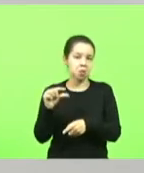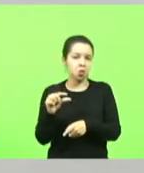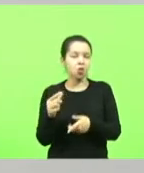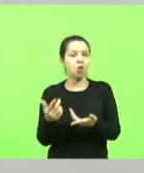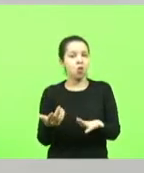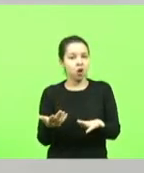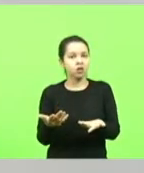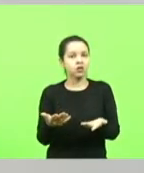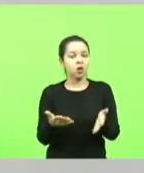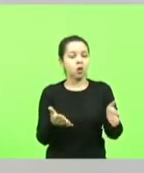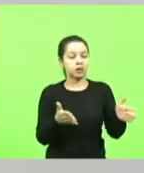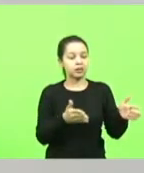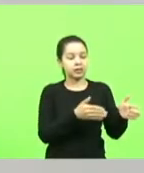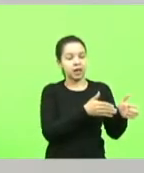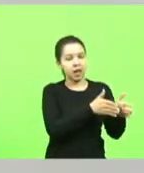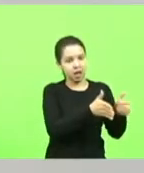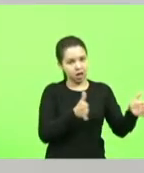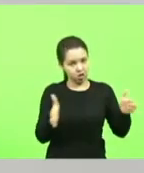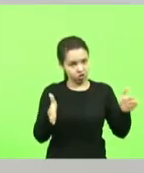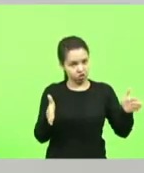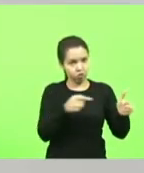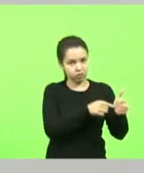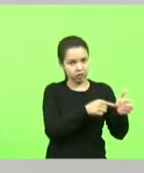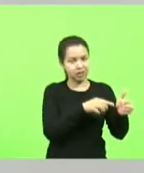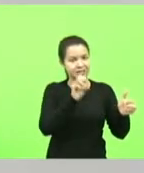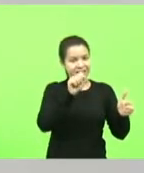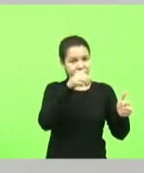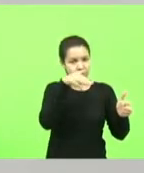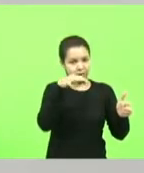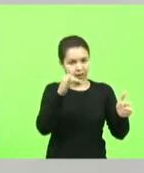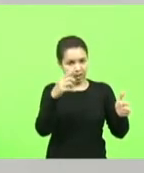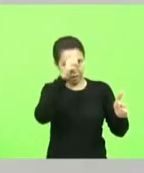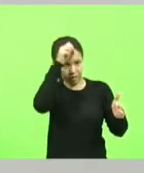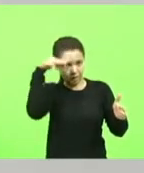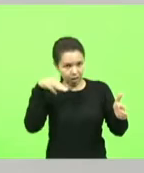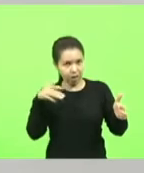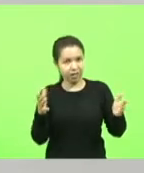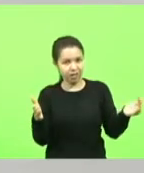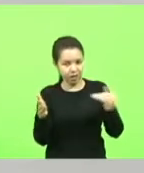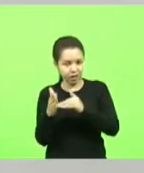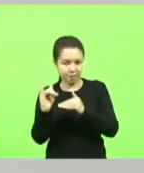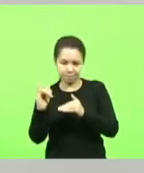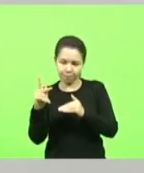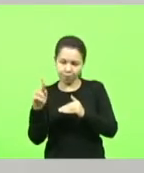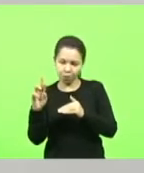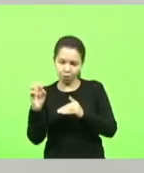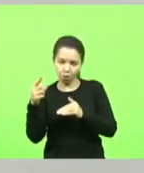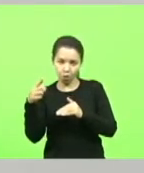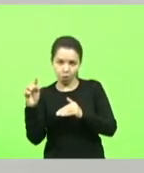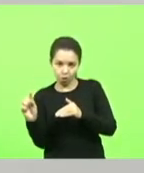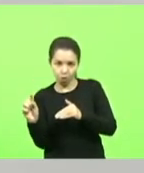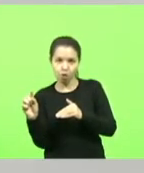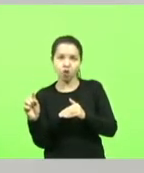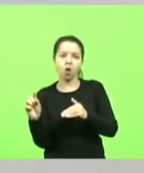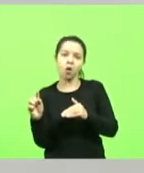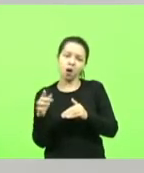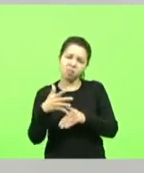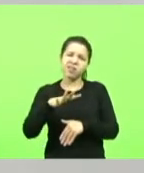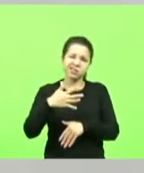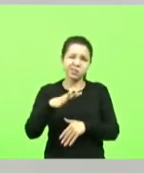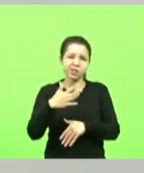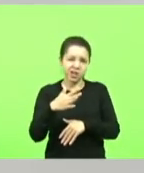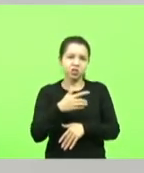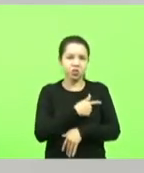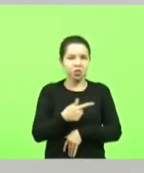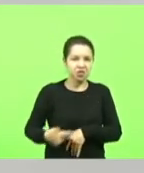a Iporã do Oeste uma rodovia em razoáveis condições ali mantido pelo governo do estado e